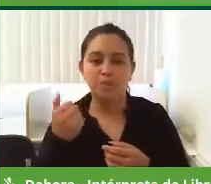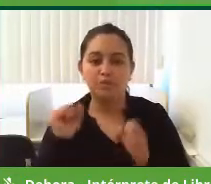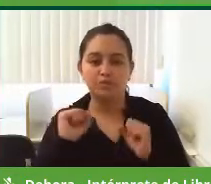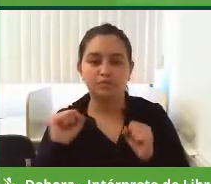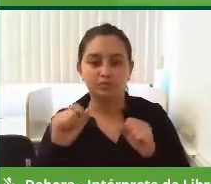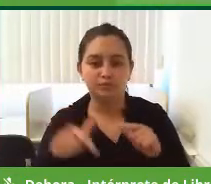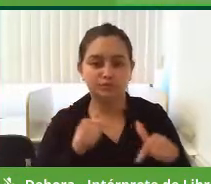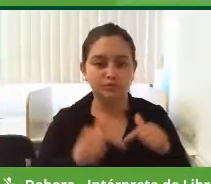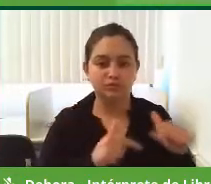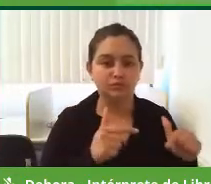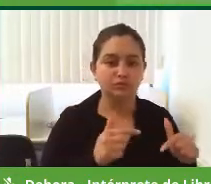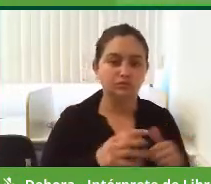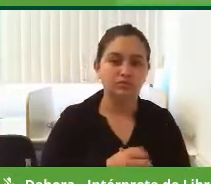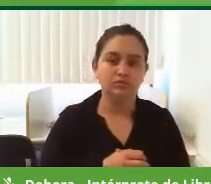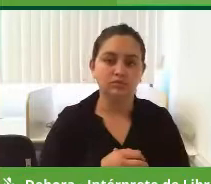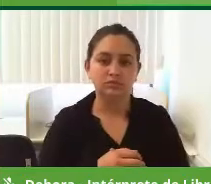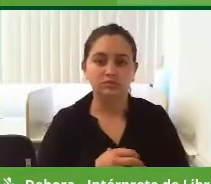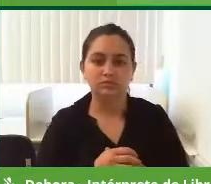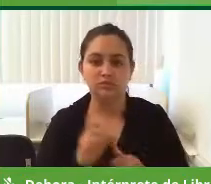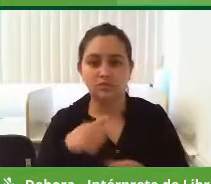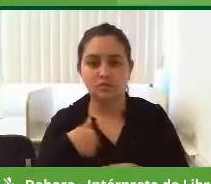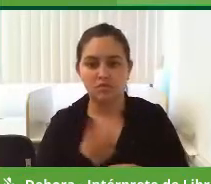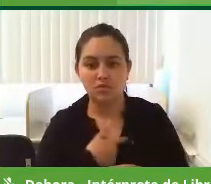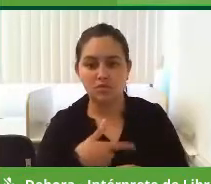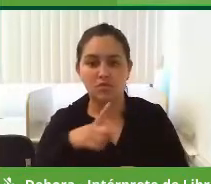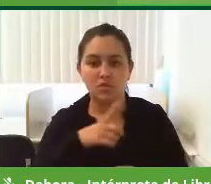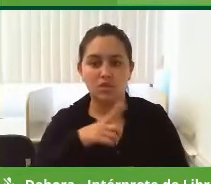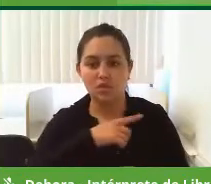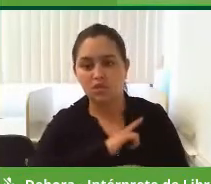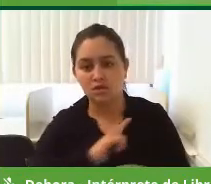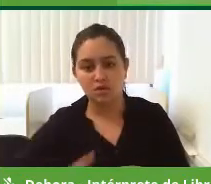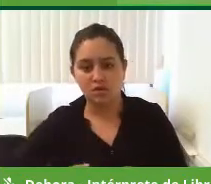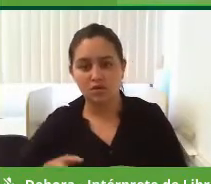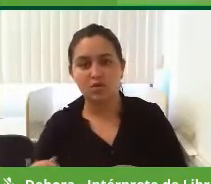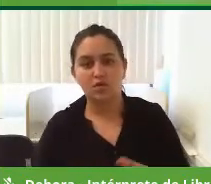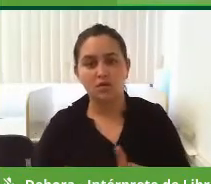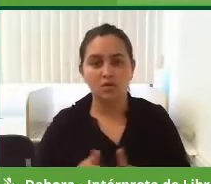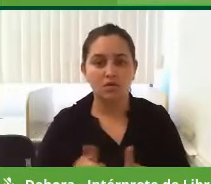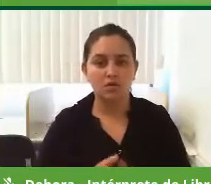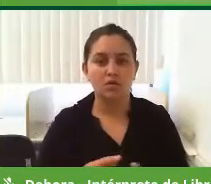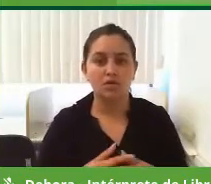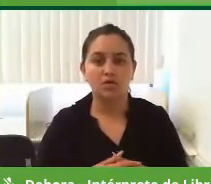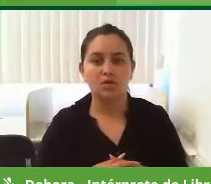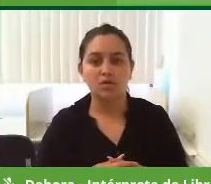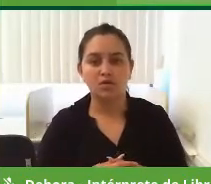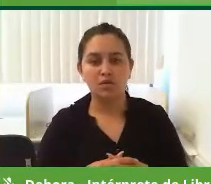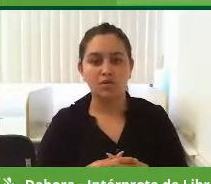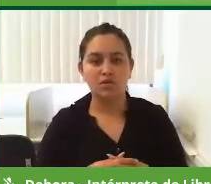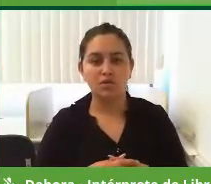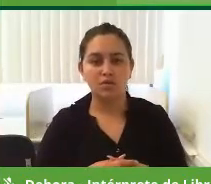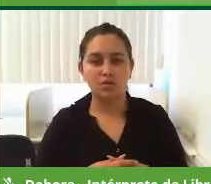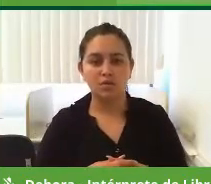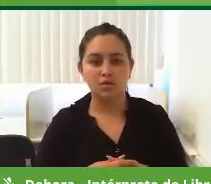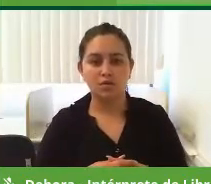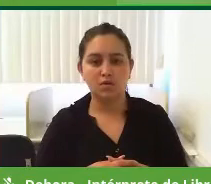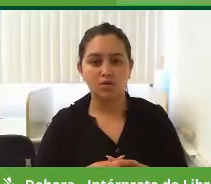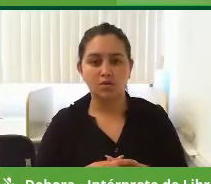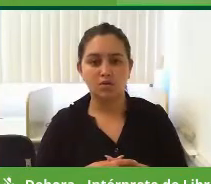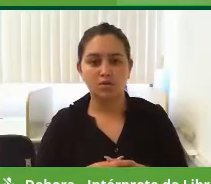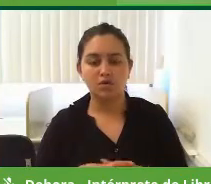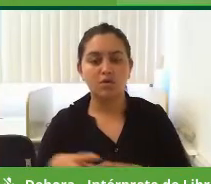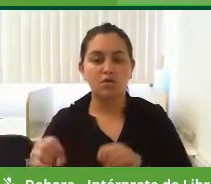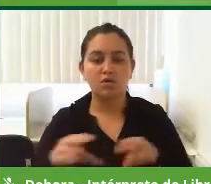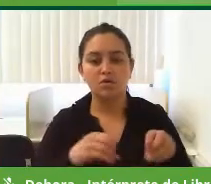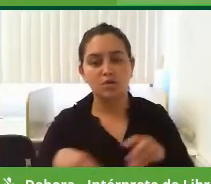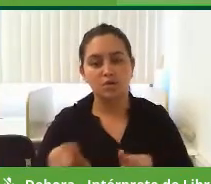trabalhar com o quadro digital. e aí nós temos no nosso plano de governo e também no nosso plano de educação